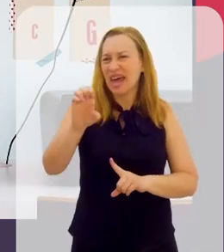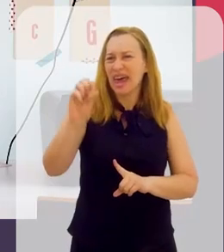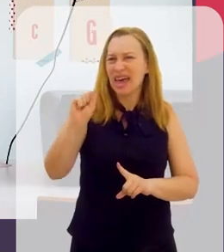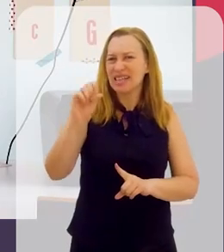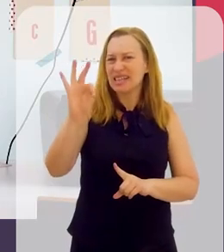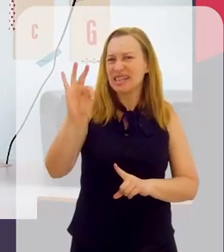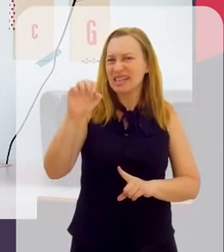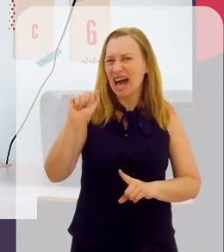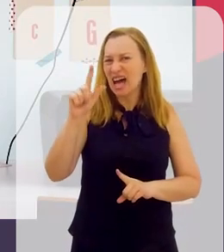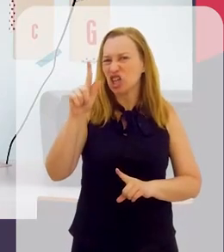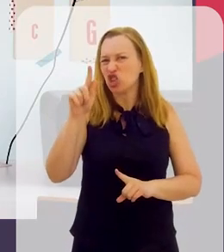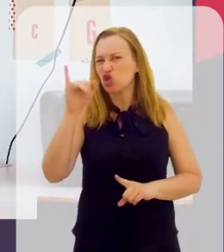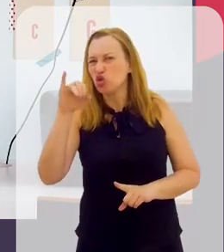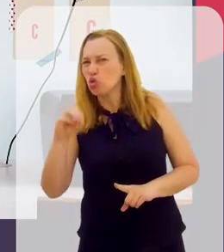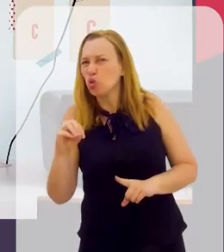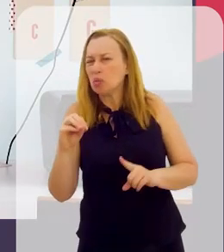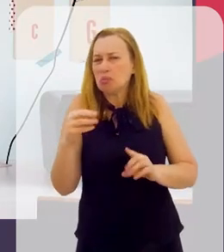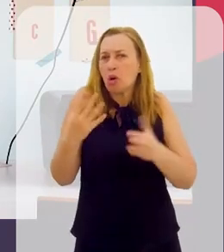é estágio, né?